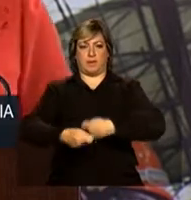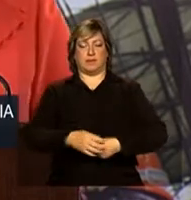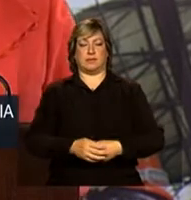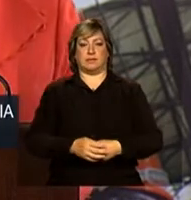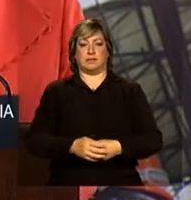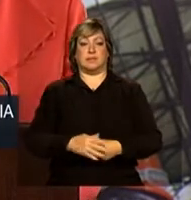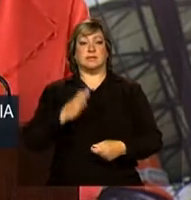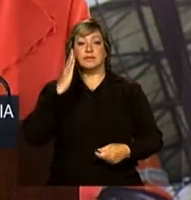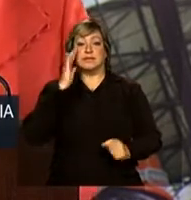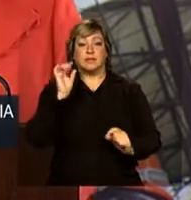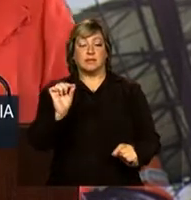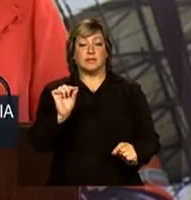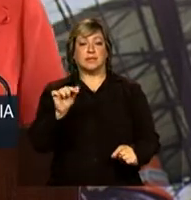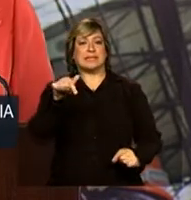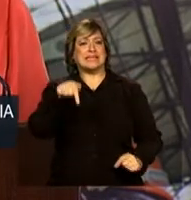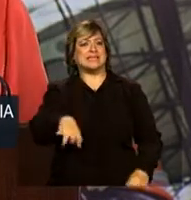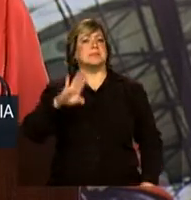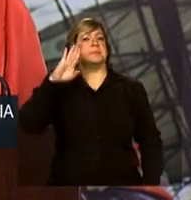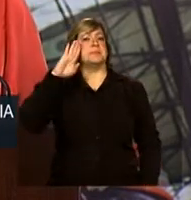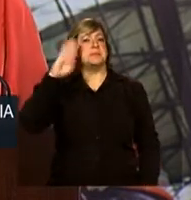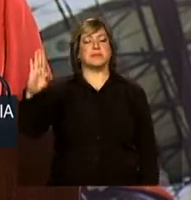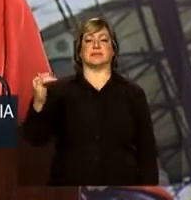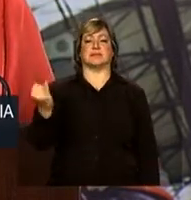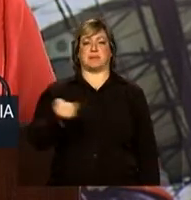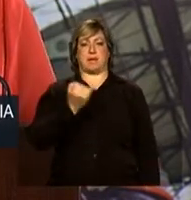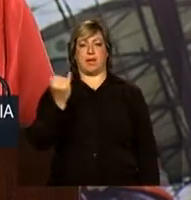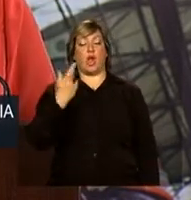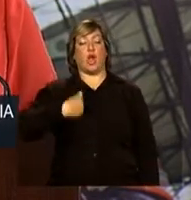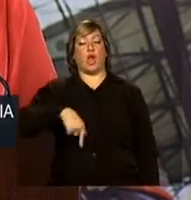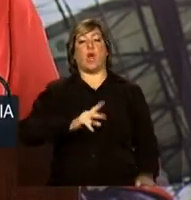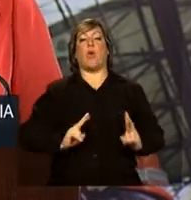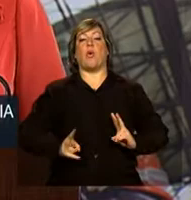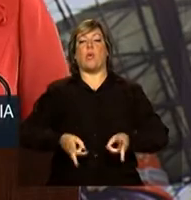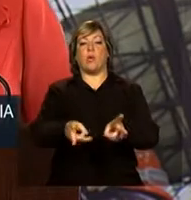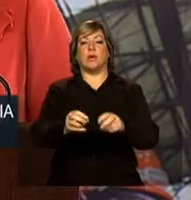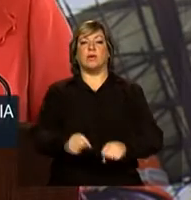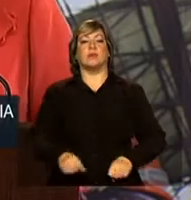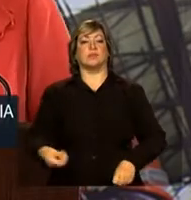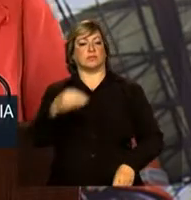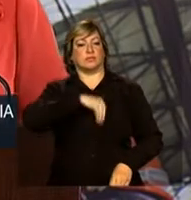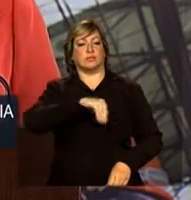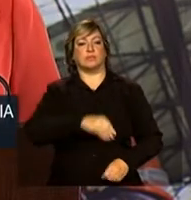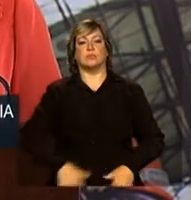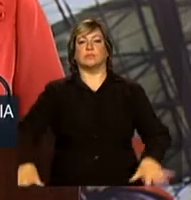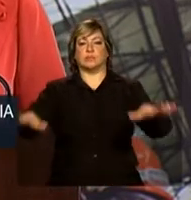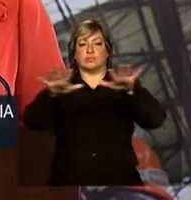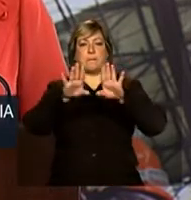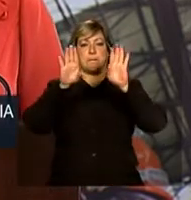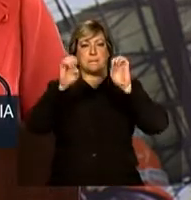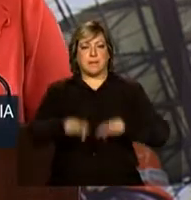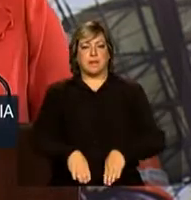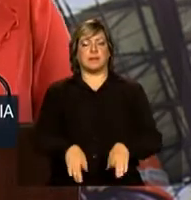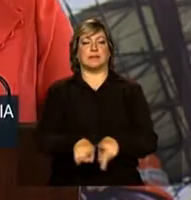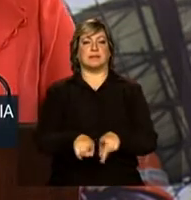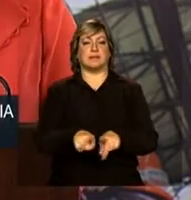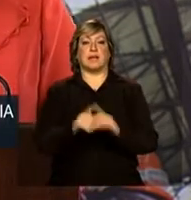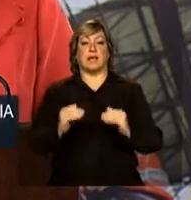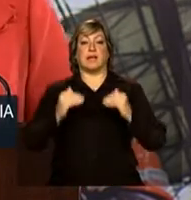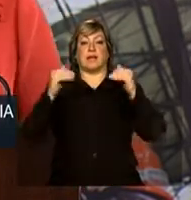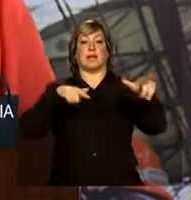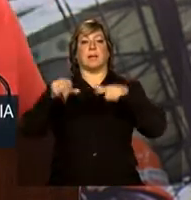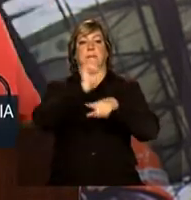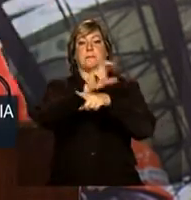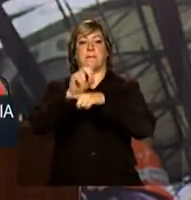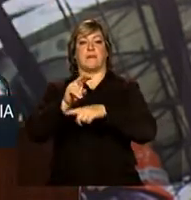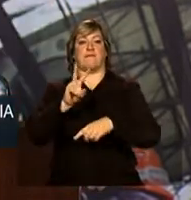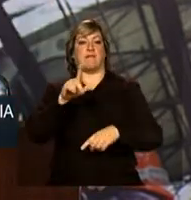Sabe que isso é crucial para que continuemos distribuindo renda, elevando o emprego e